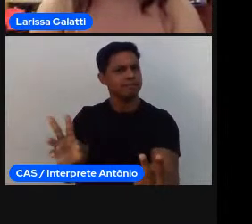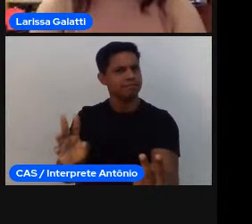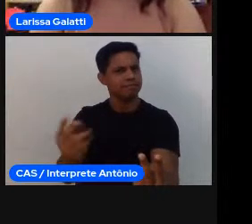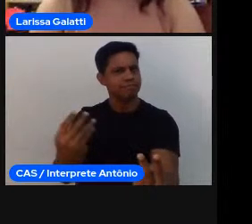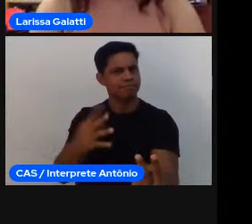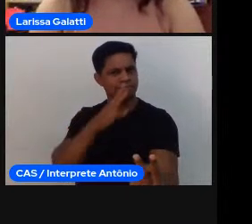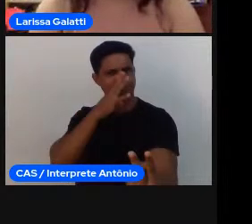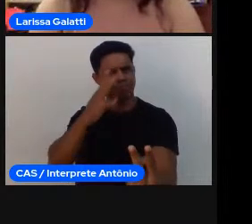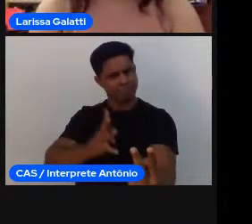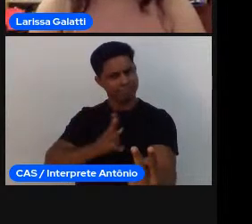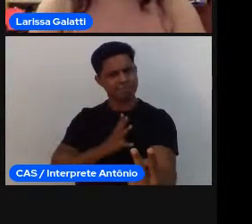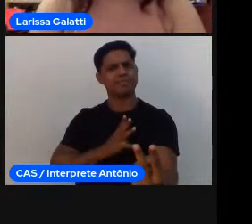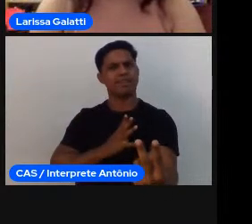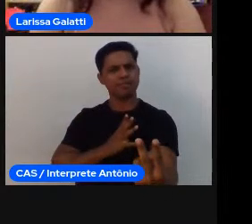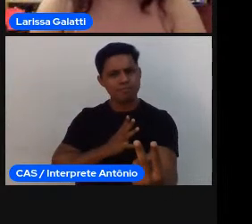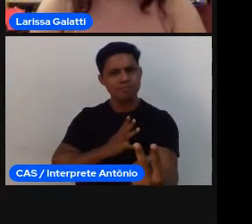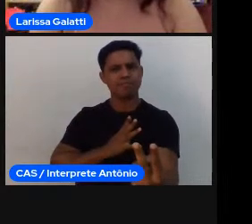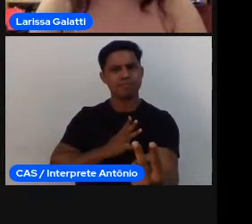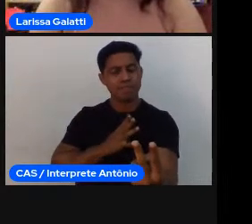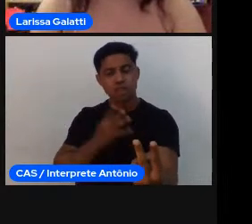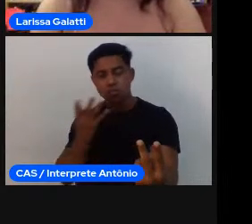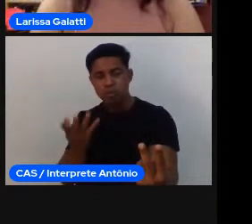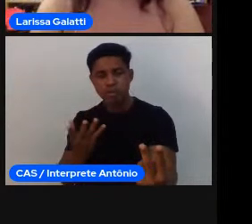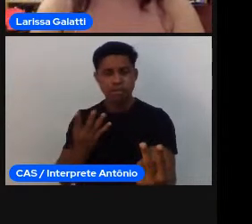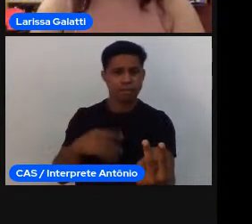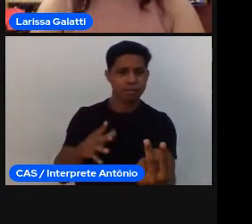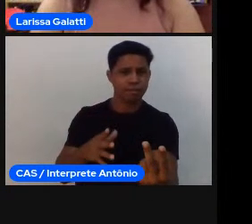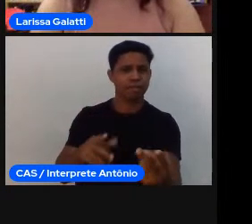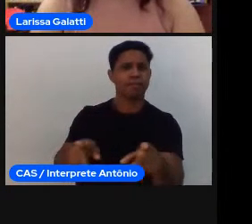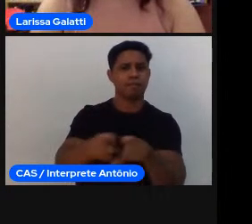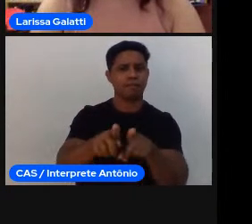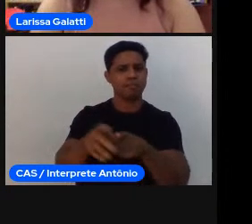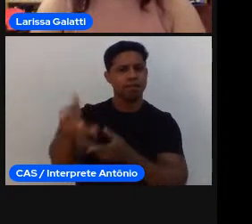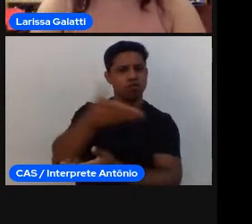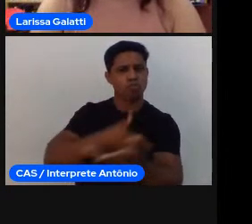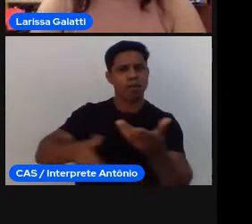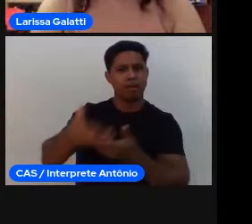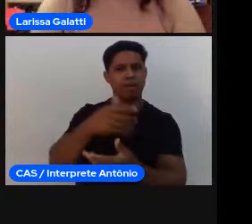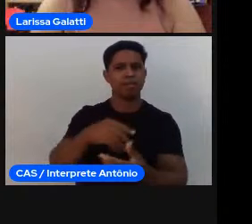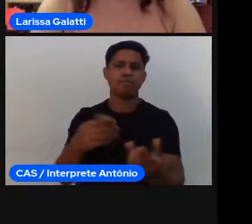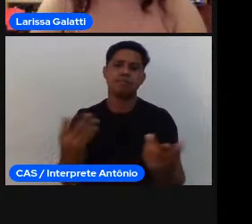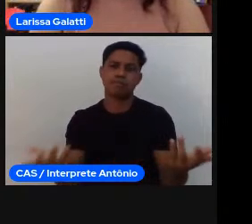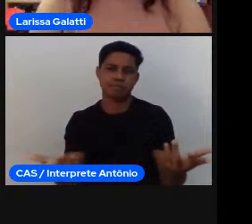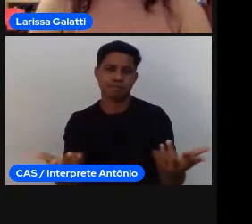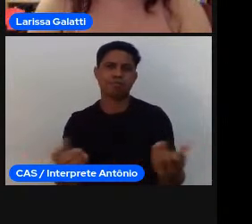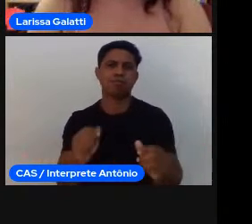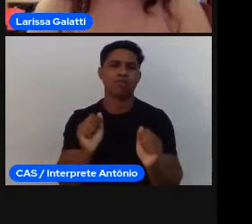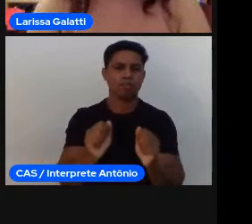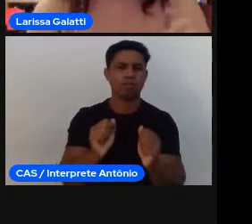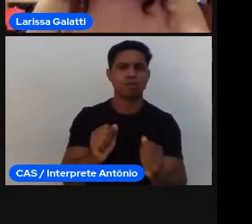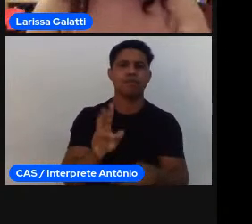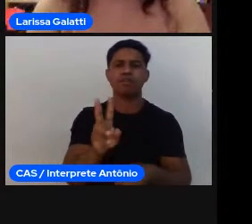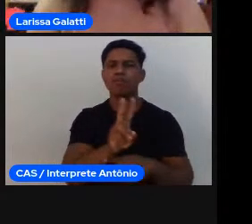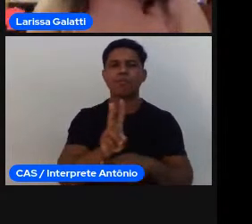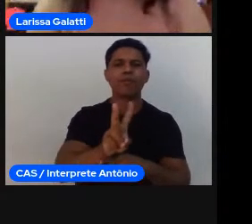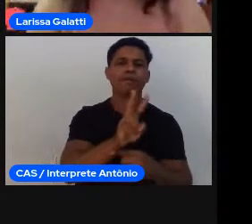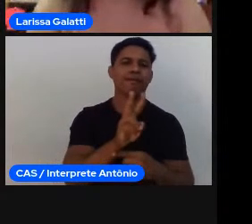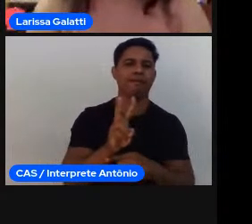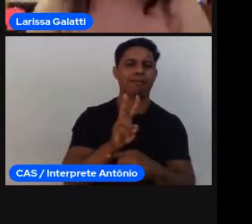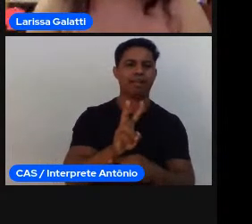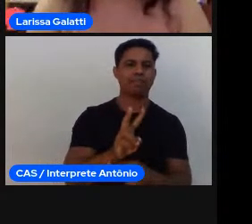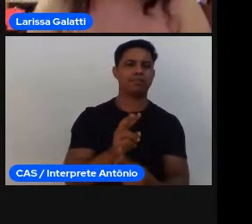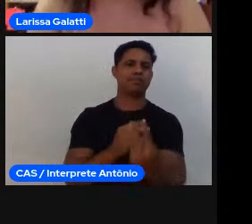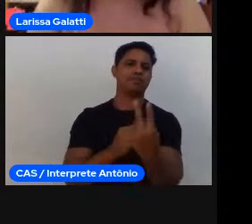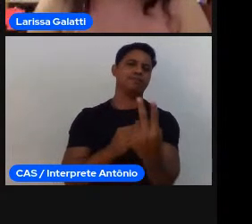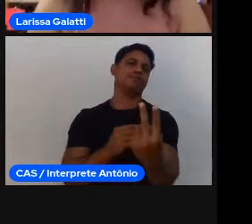jogo e tem que conversar sobre isso a cooperação né a defesa uma coisa que eu gosto de a defesa não troca a defesa quem pegou o